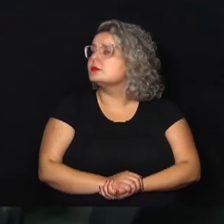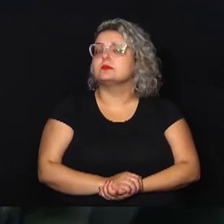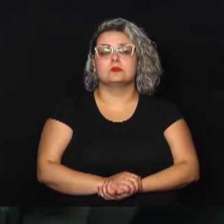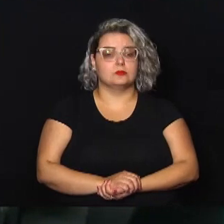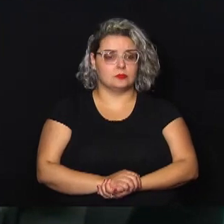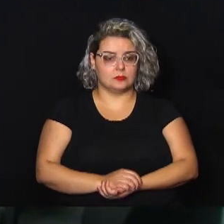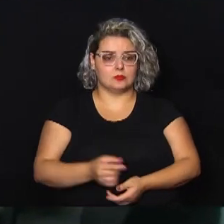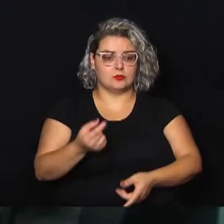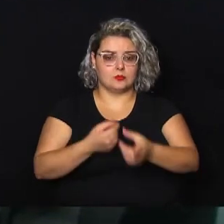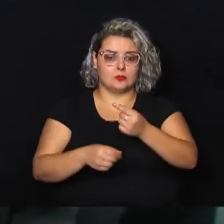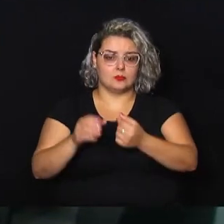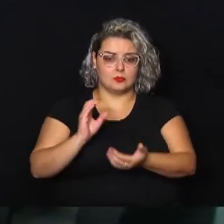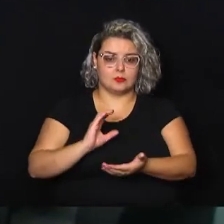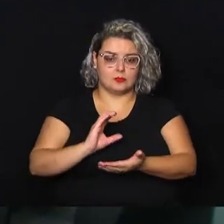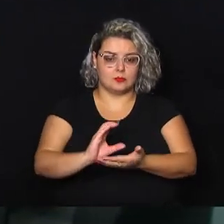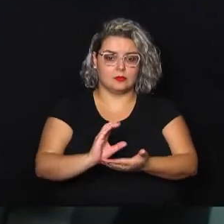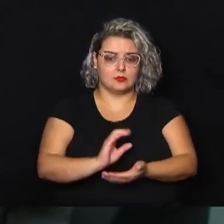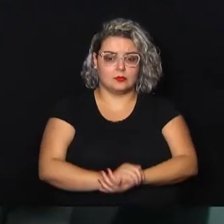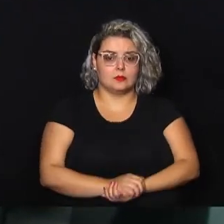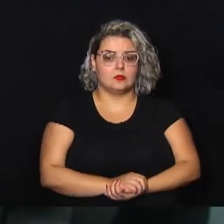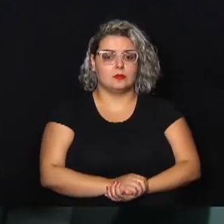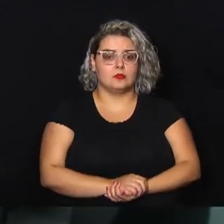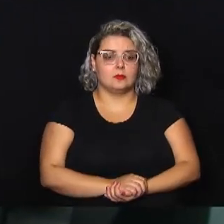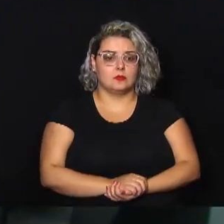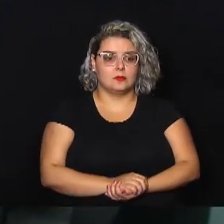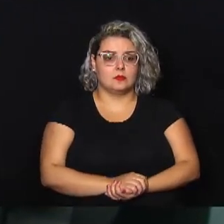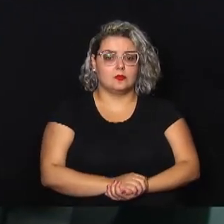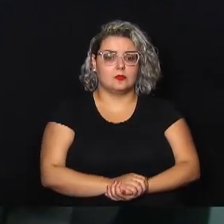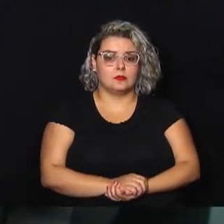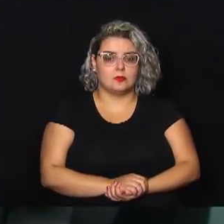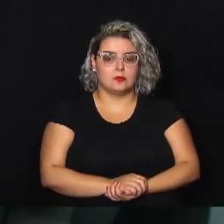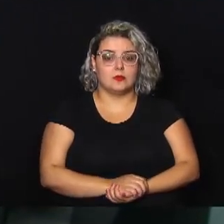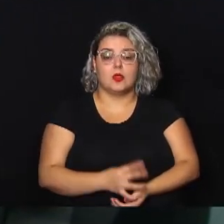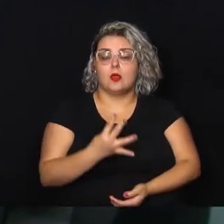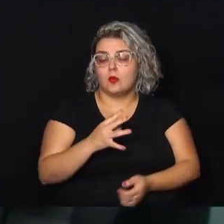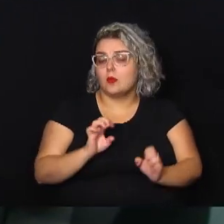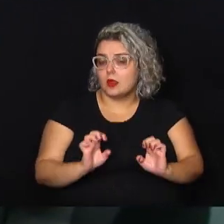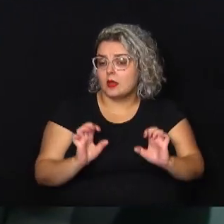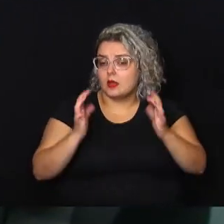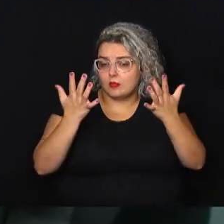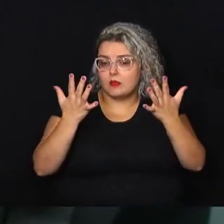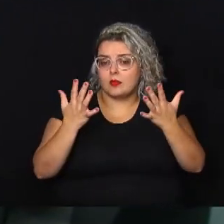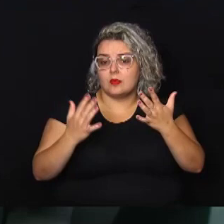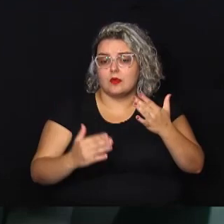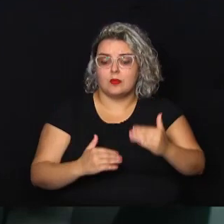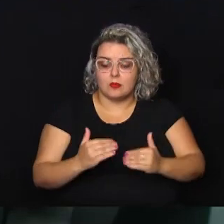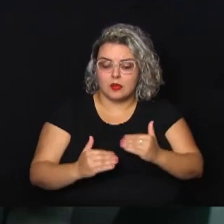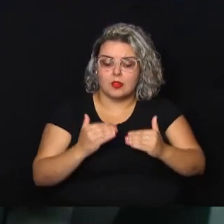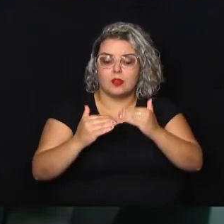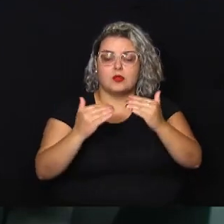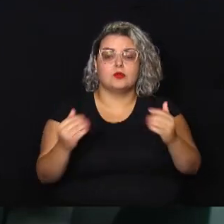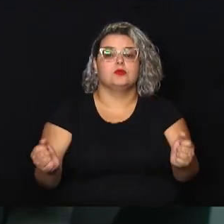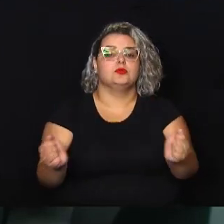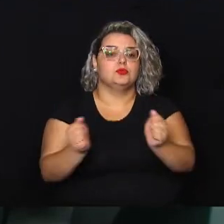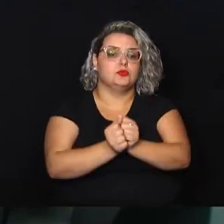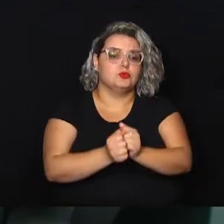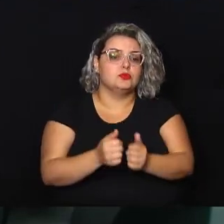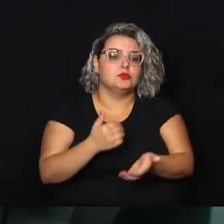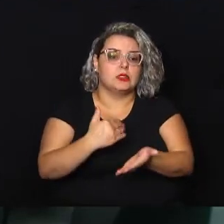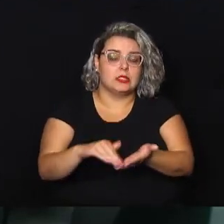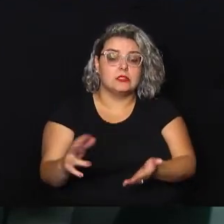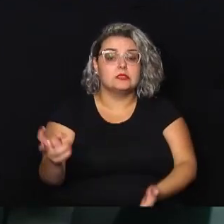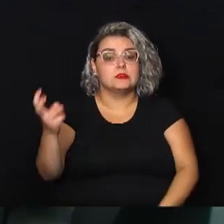destinando, a gente quer poder realizar quatro eventos que a gente vai construir juntamente com a Secretaria de Cultura,